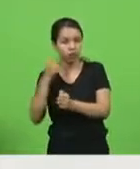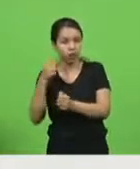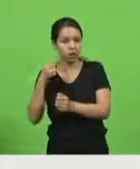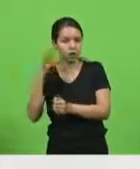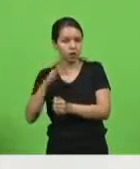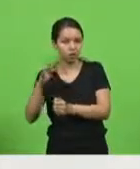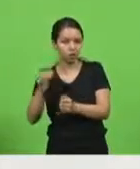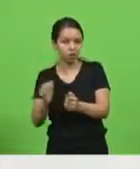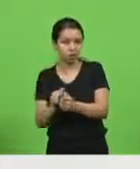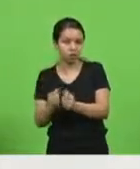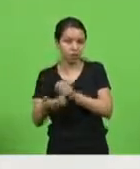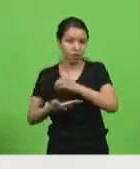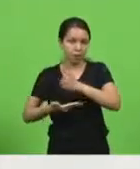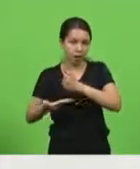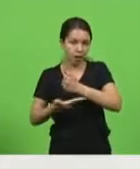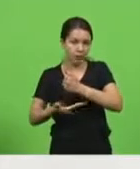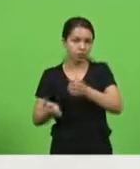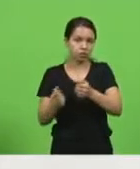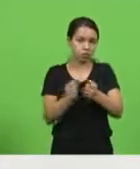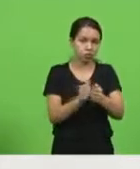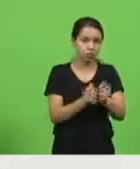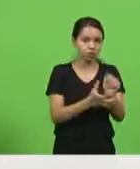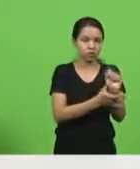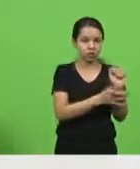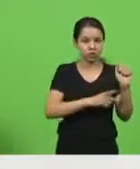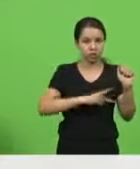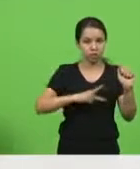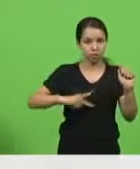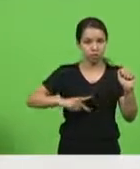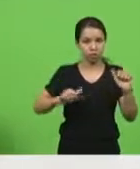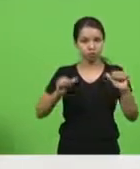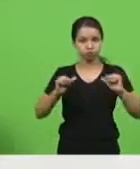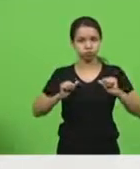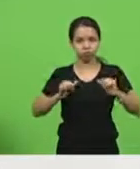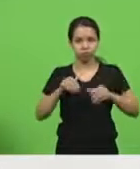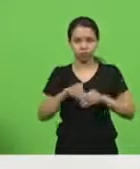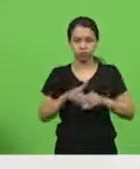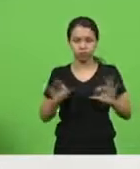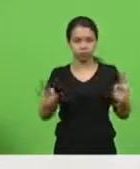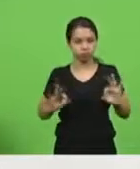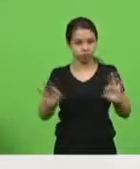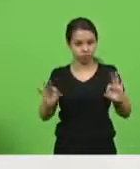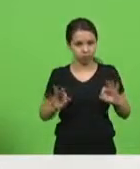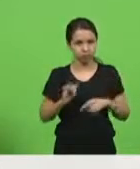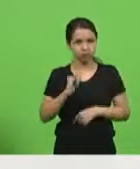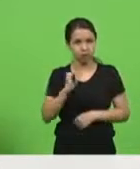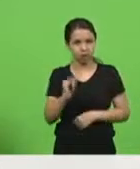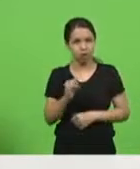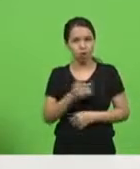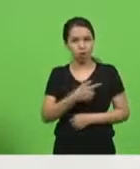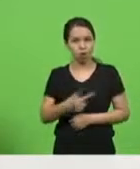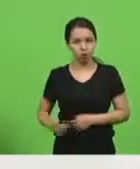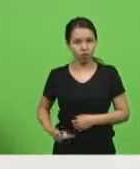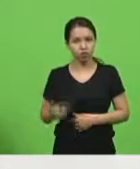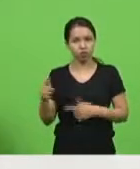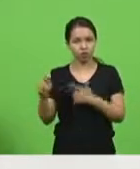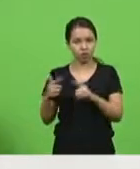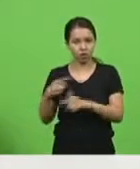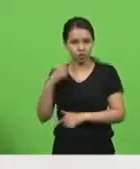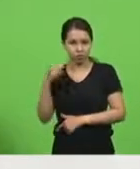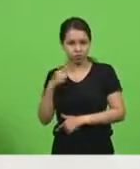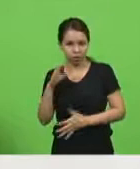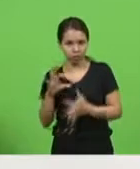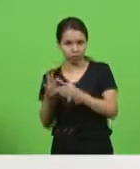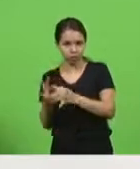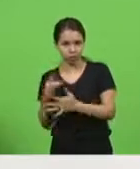pública, nos abstivemos da votação de maneira a sinalizar ao governo e demais deputados alinhados com os interesses da segurança pública,